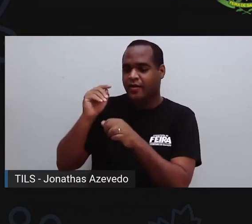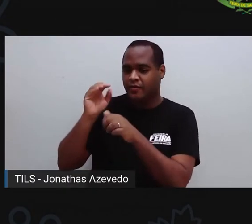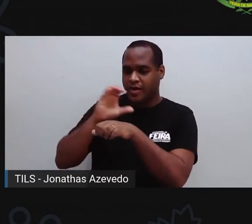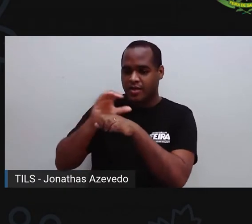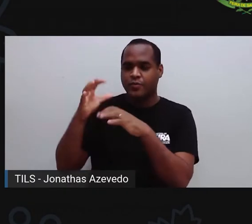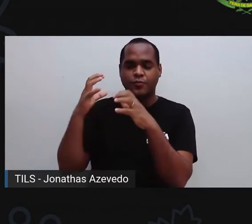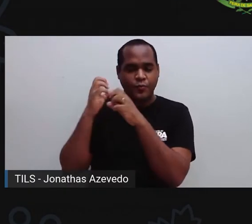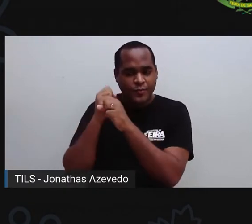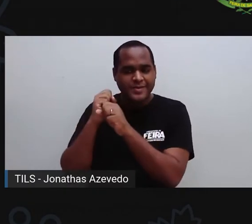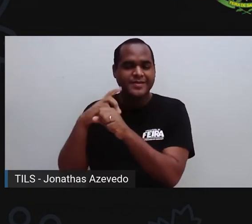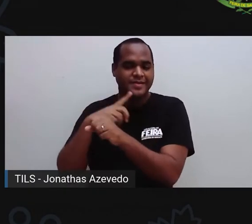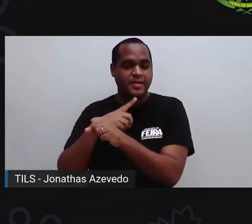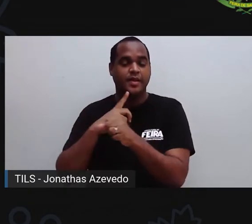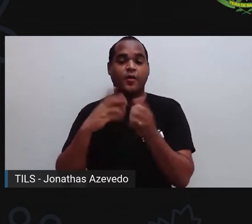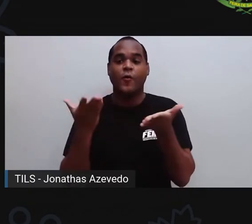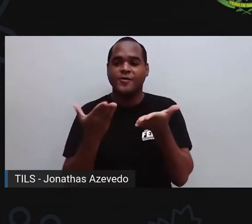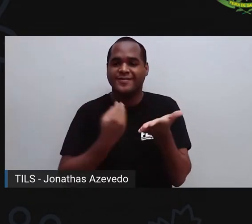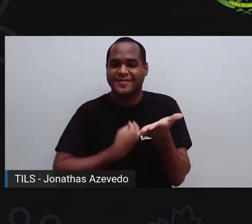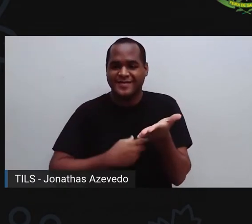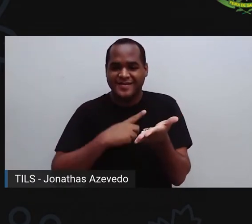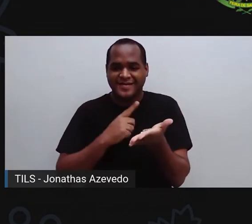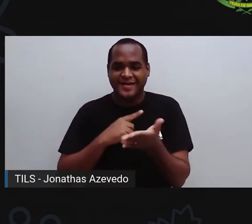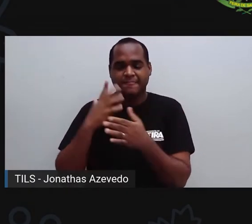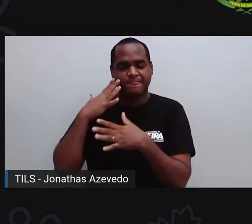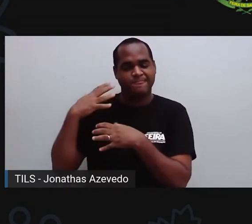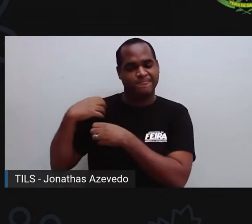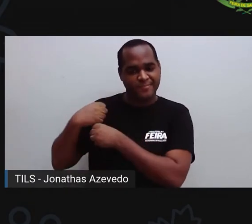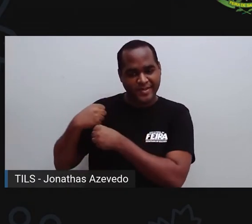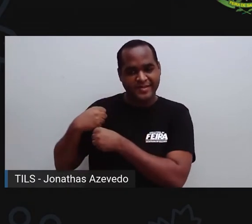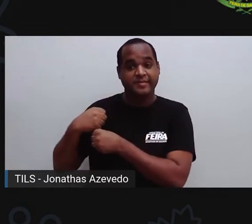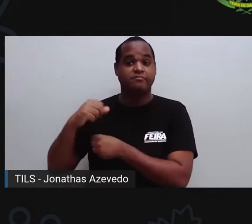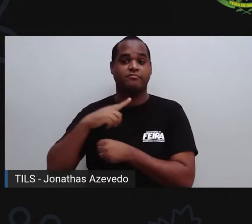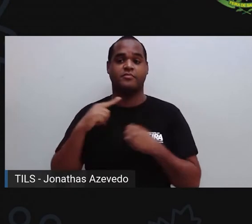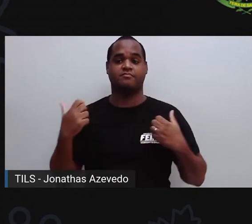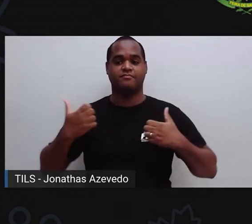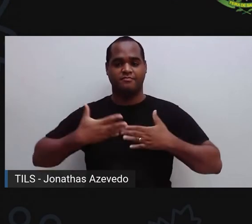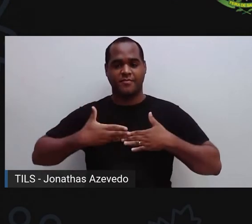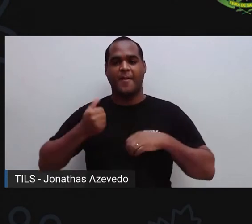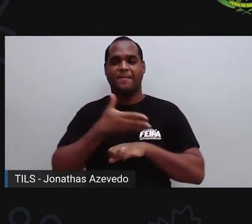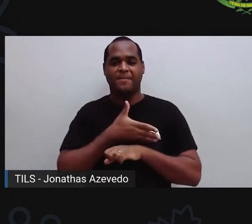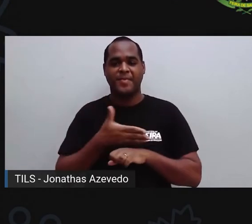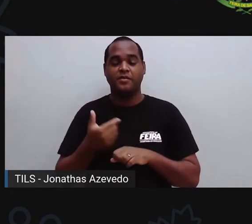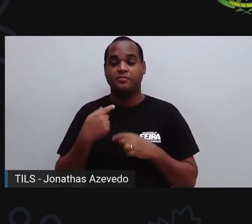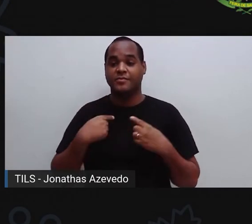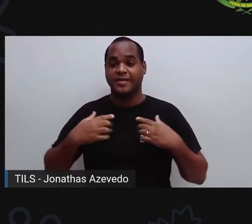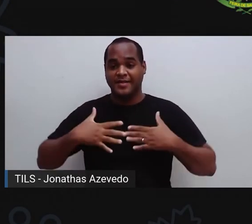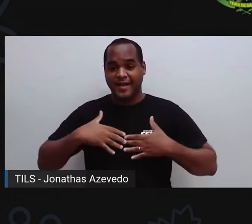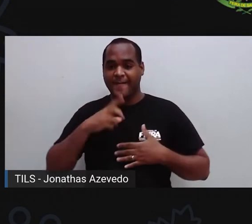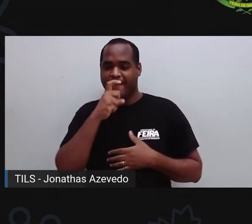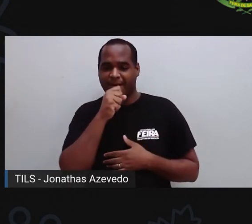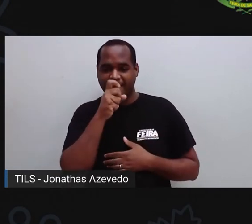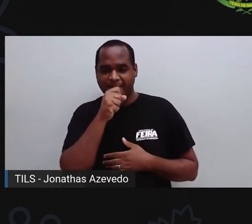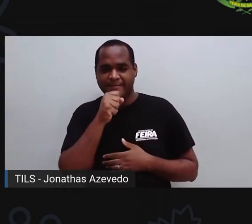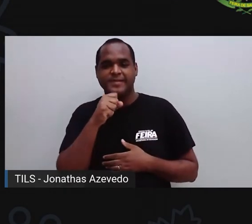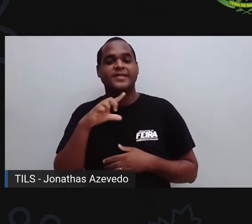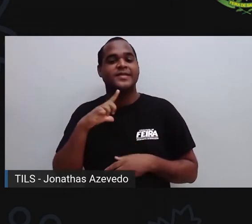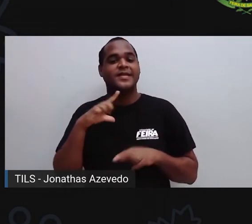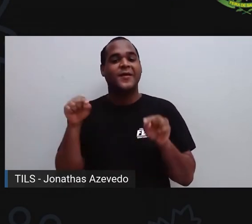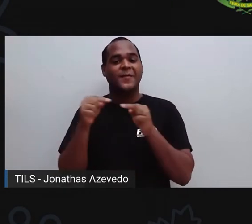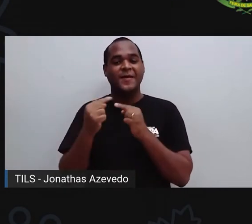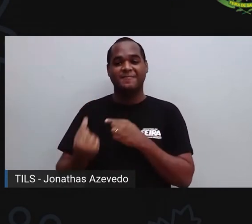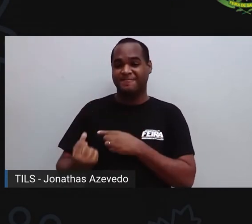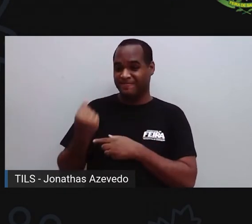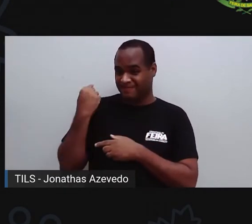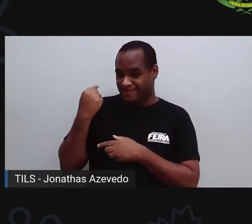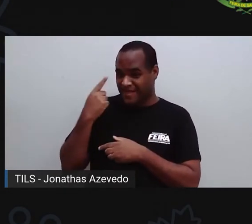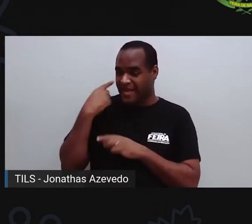comprido, hoje eles estão parcialmente presos, estou vestindo um jaleco branco e por dentro tenho a camiseta laranja. Aqui atrás de